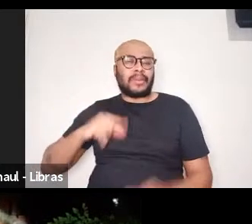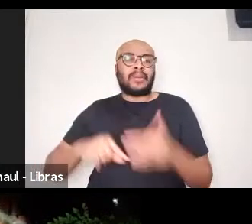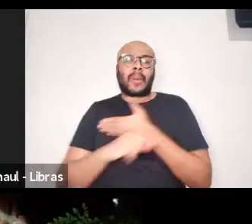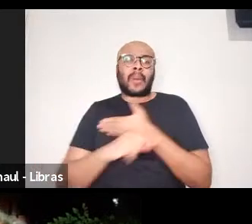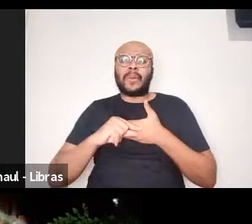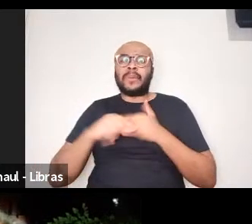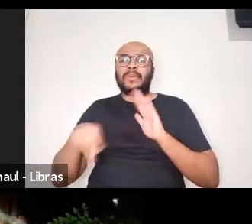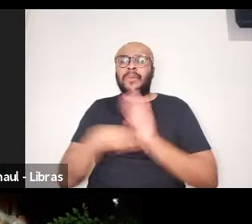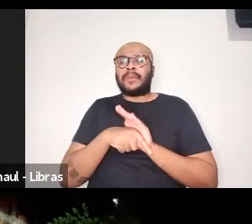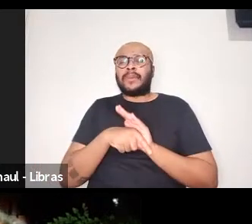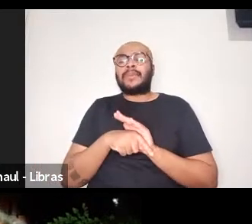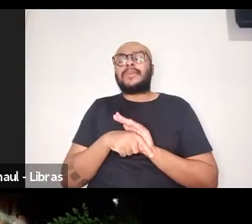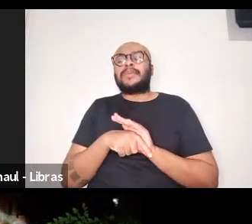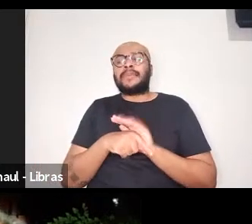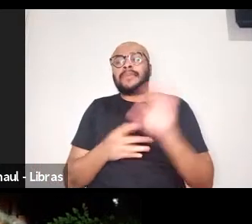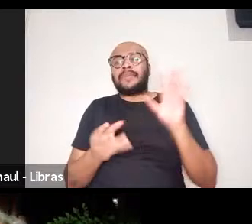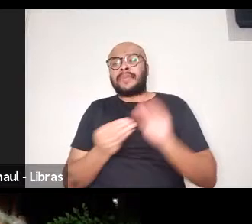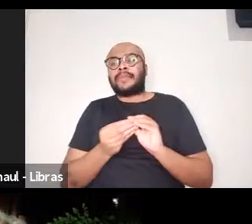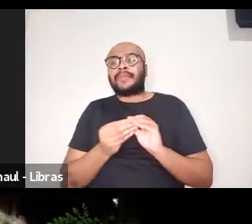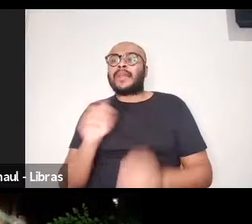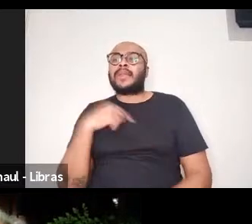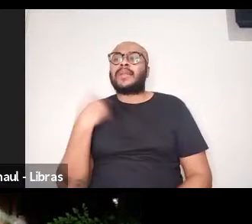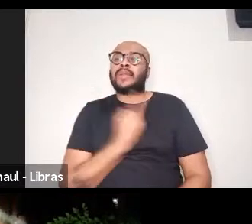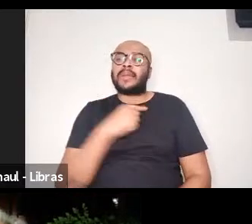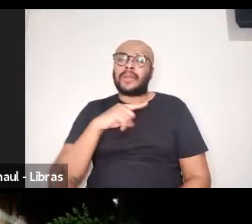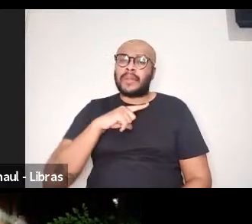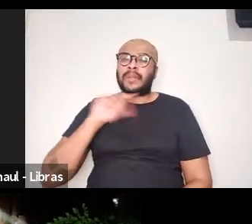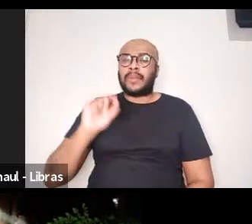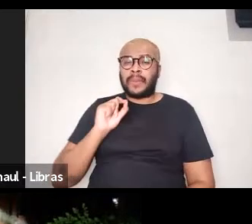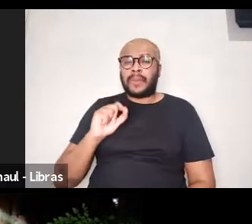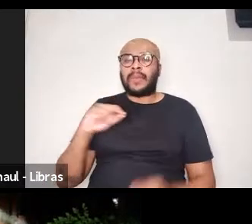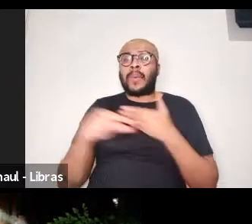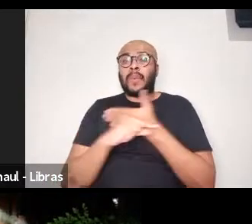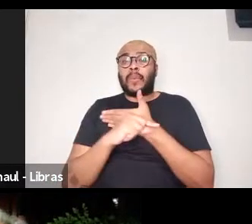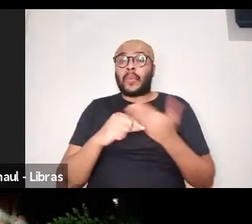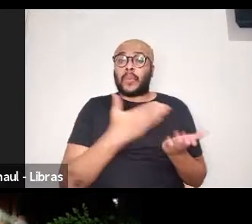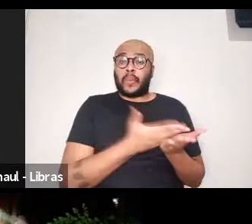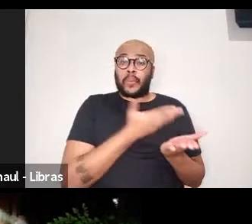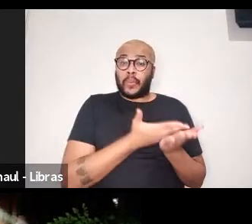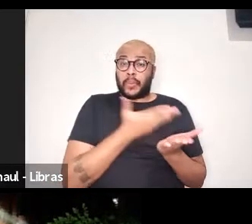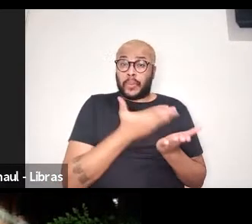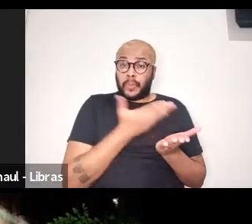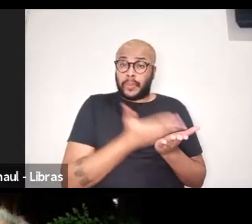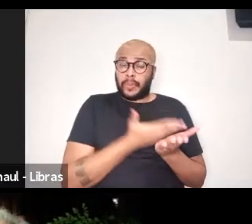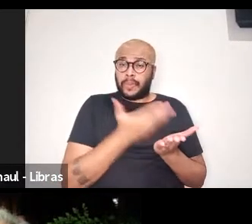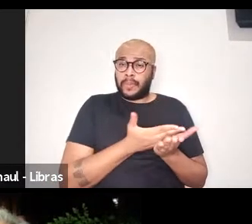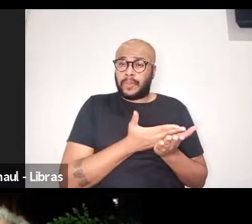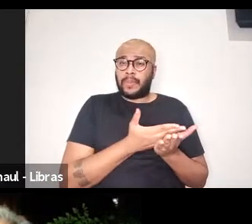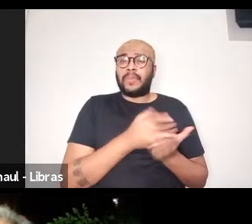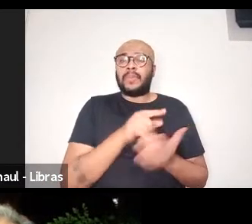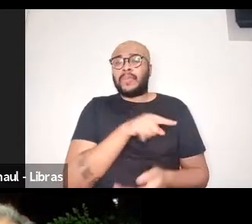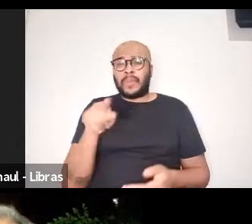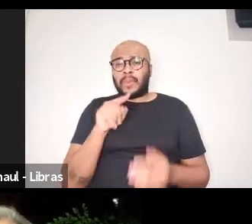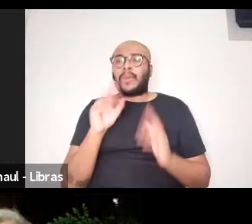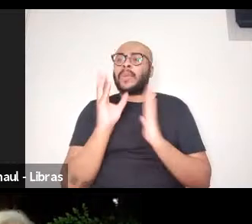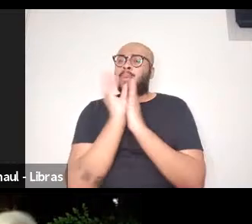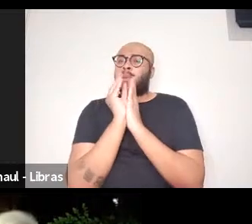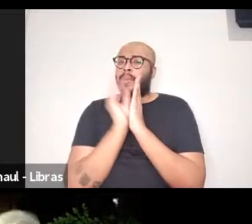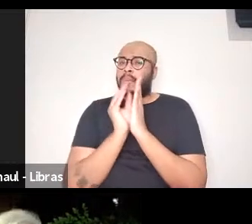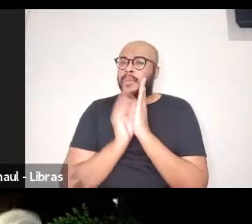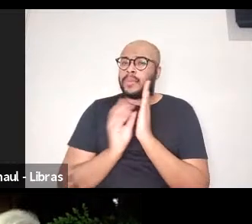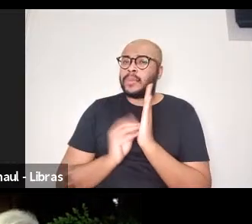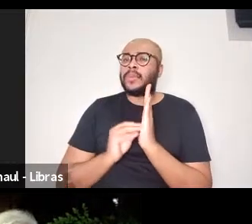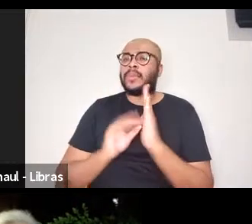resenha. Aí, nesse caso, nós temos o encontro entre o autor do livro, com todo o seu conteúdo e com todas as suas